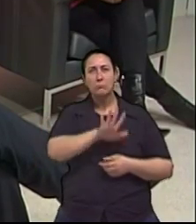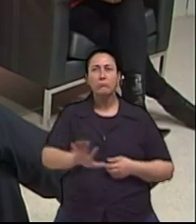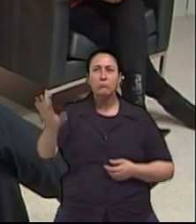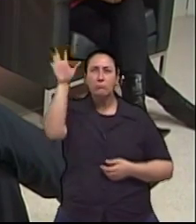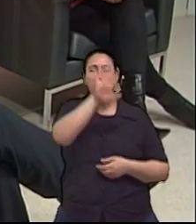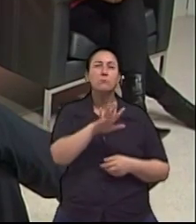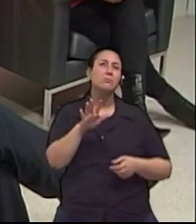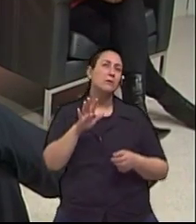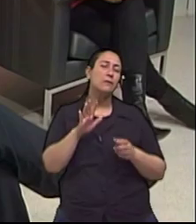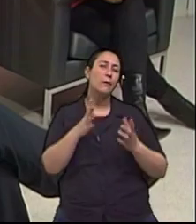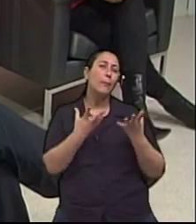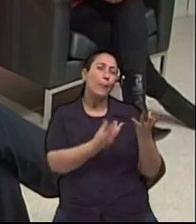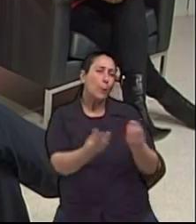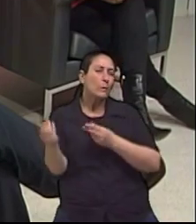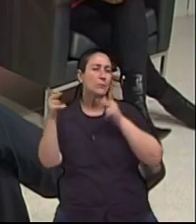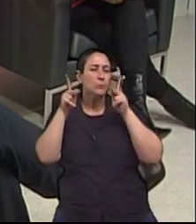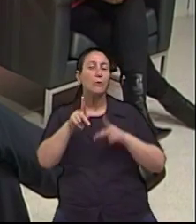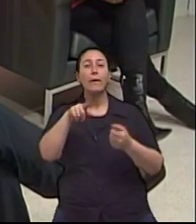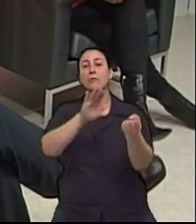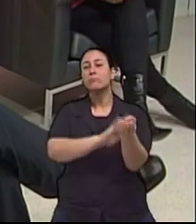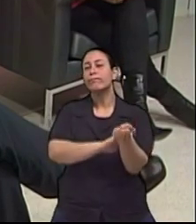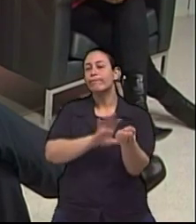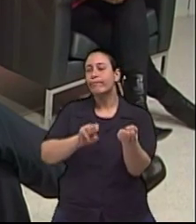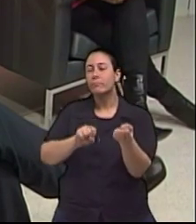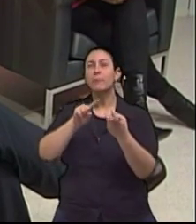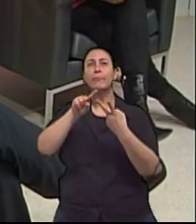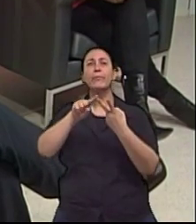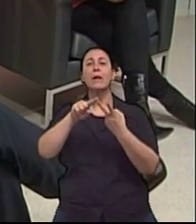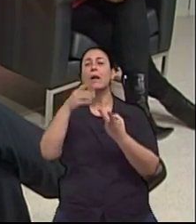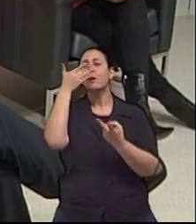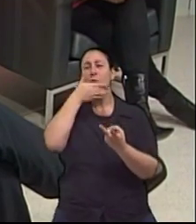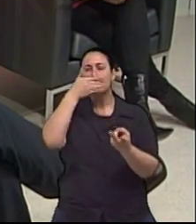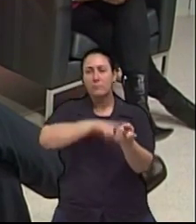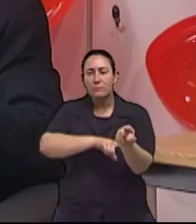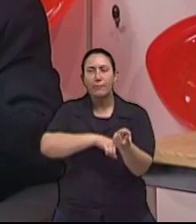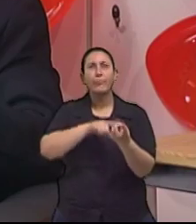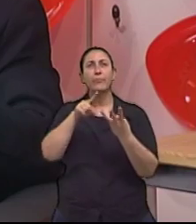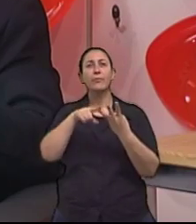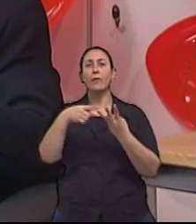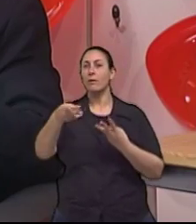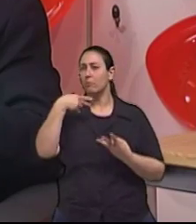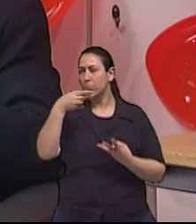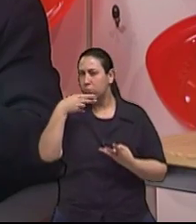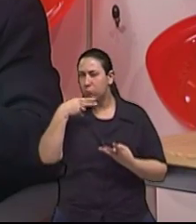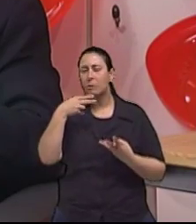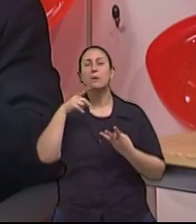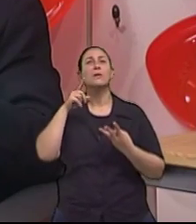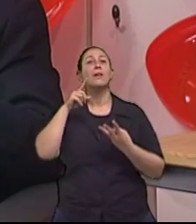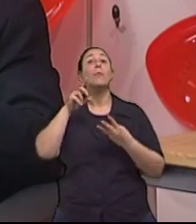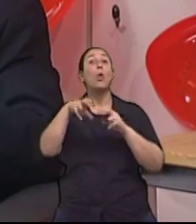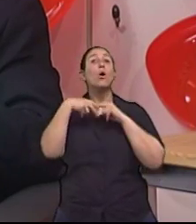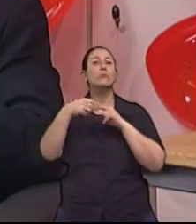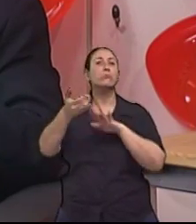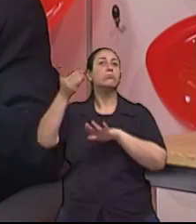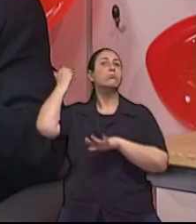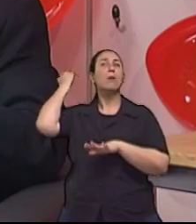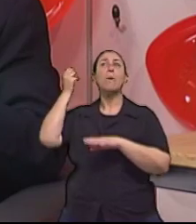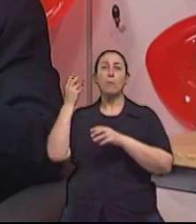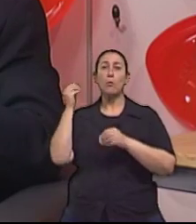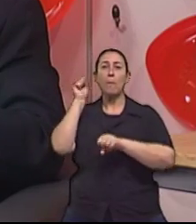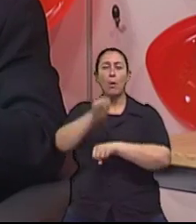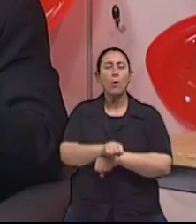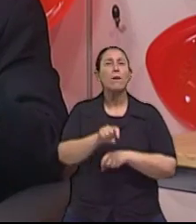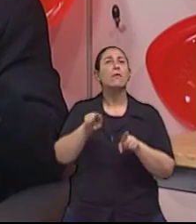pessoas com hipertensão, diabetes, tabagismo, ainda um efeito do passado, apesar de ter melhorado muito,